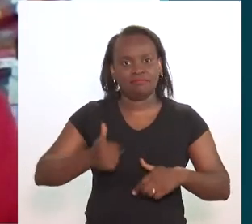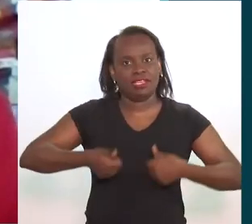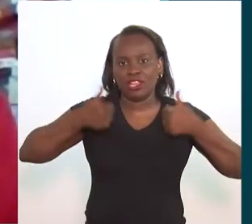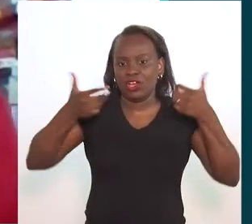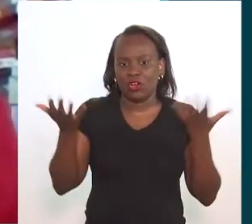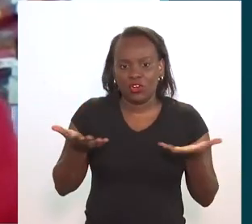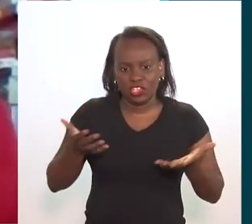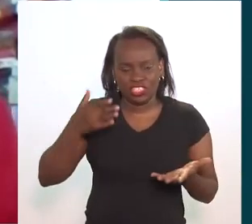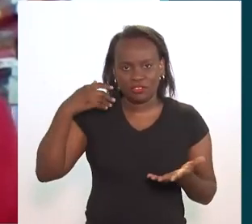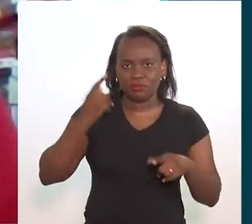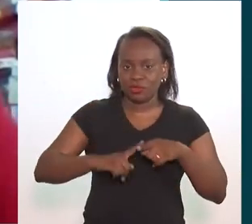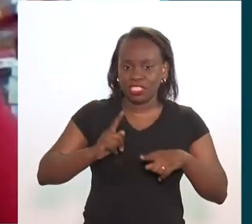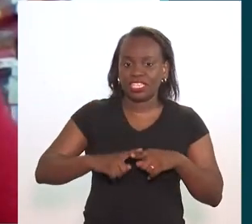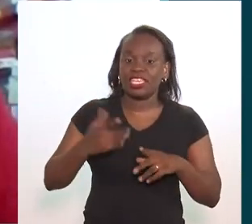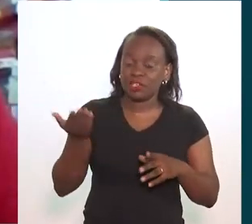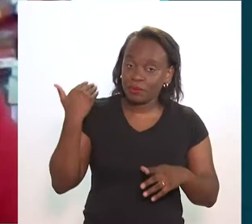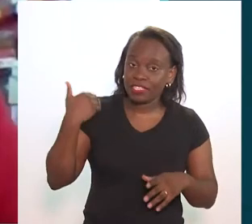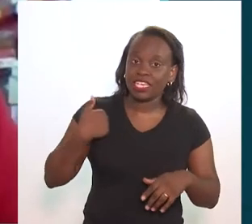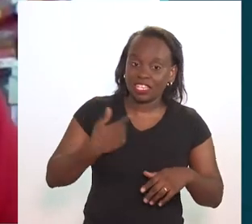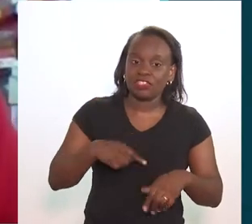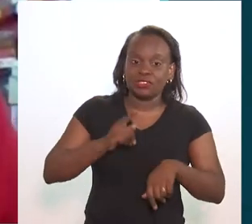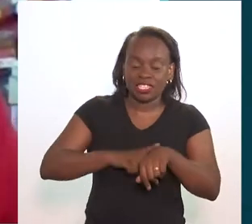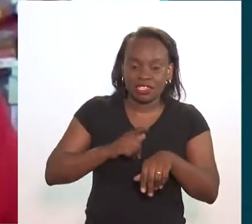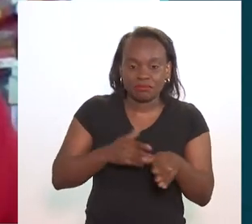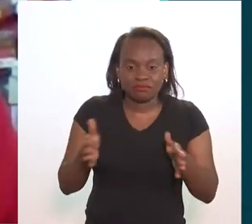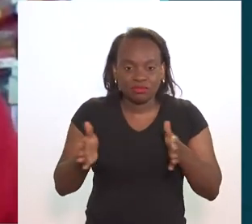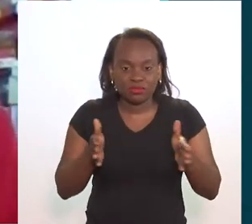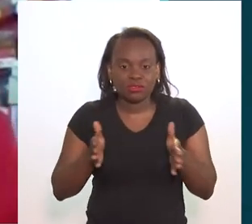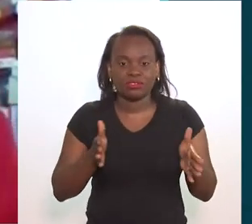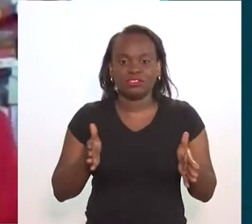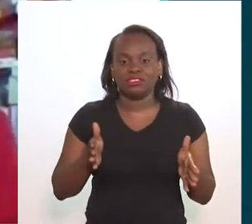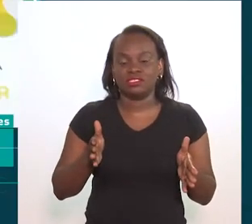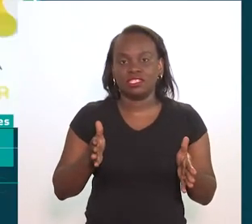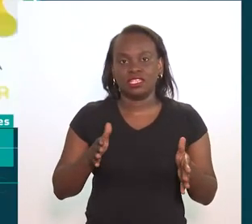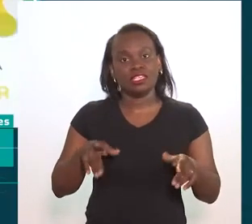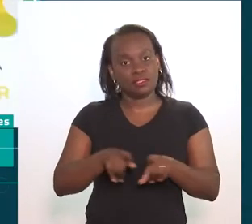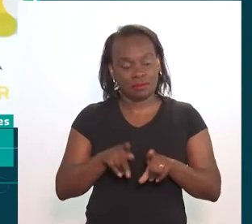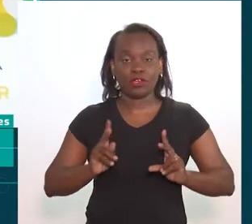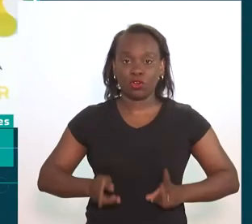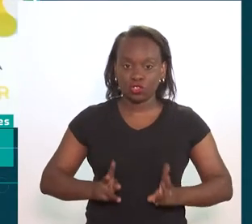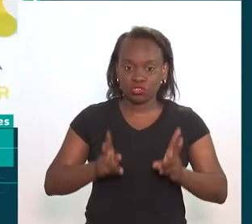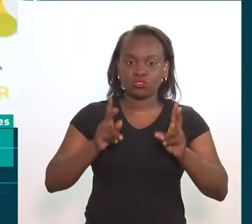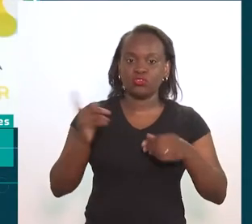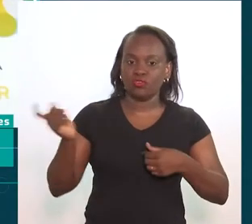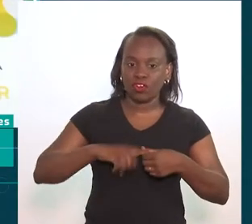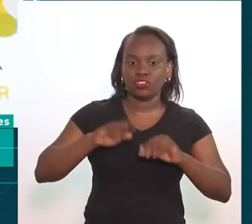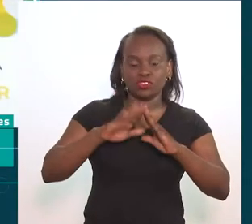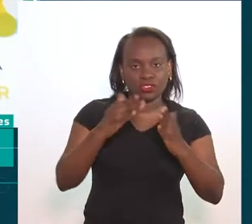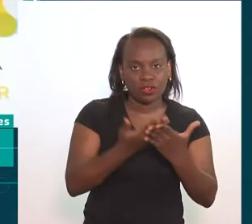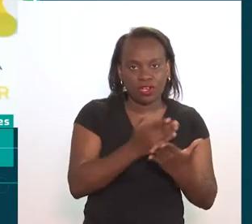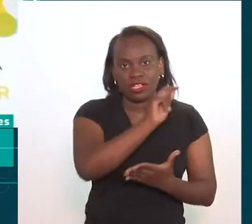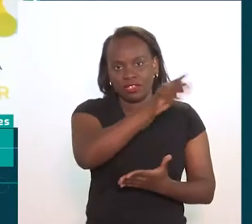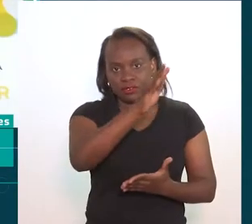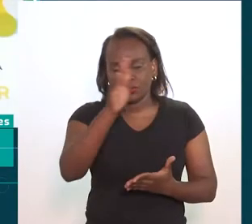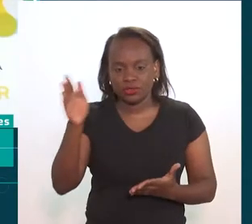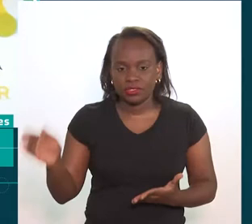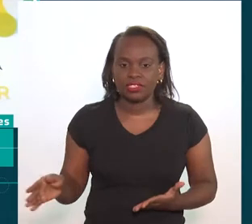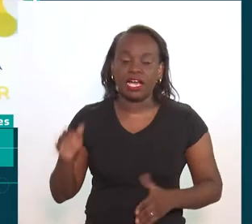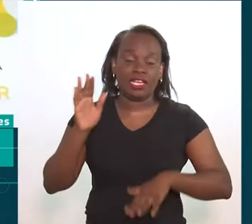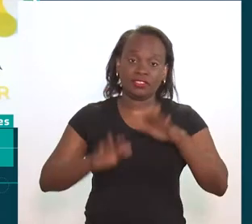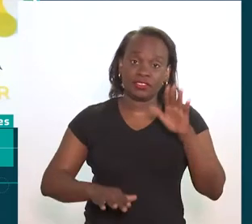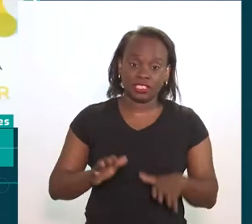uma artista muito melhor hoje porque eu passei por essa fase e continuo retornando às escolas,